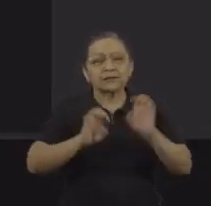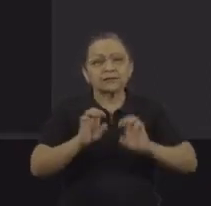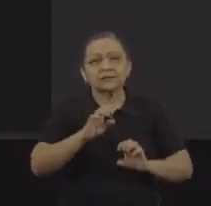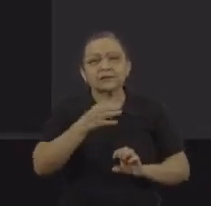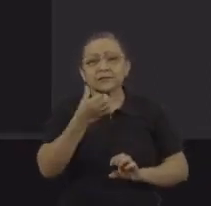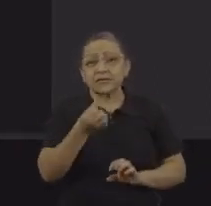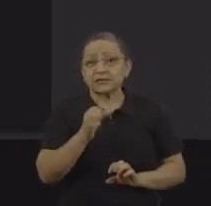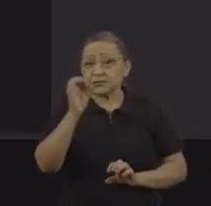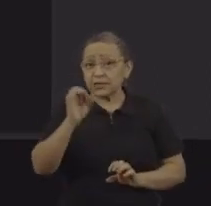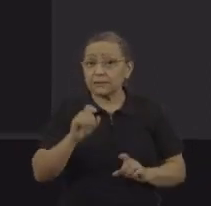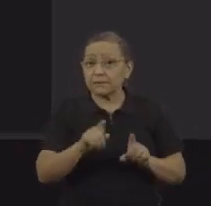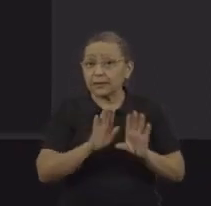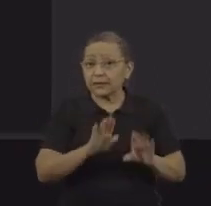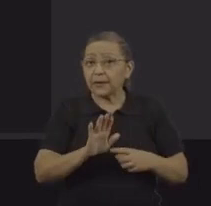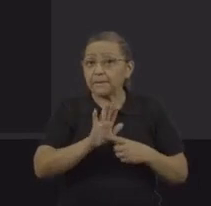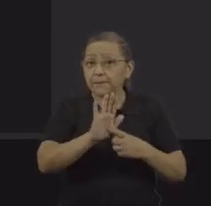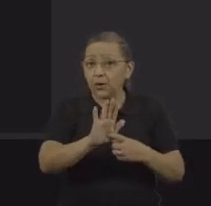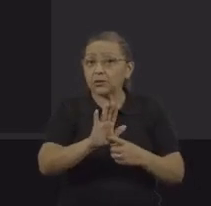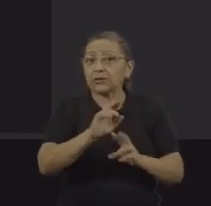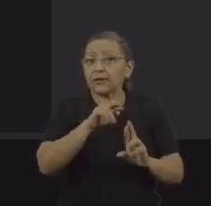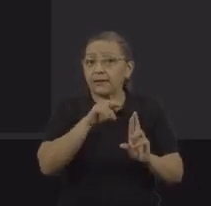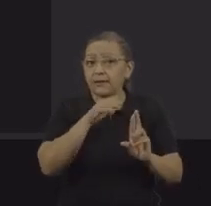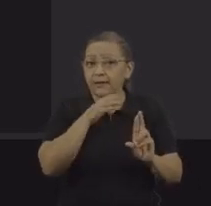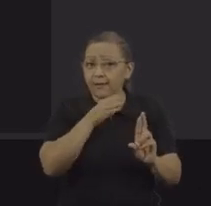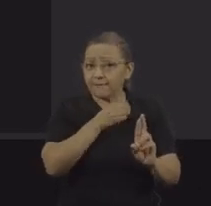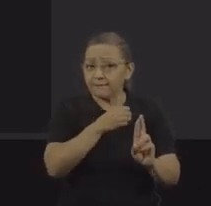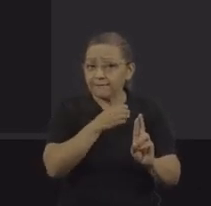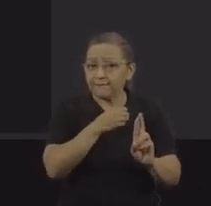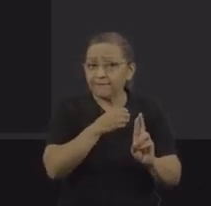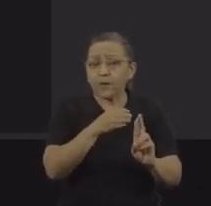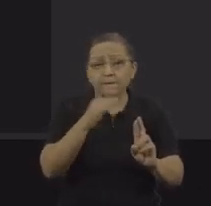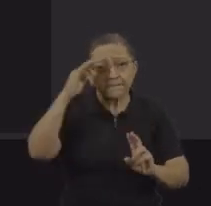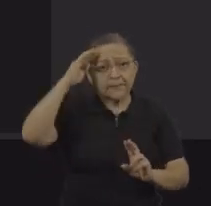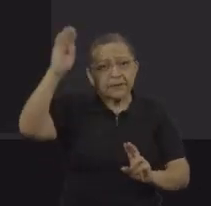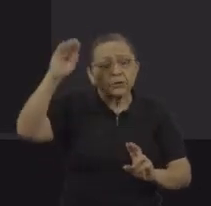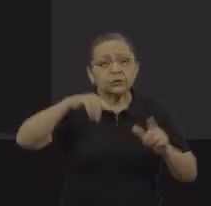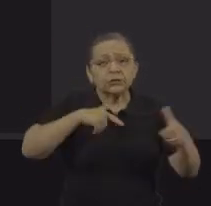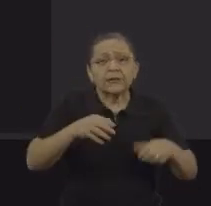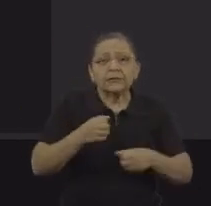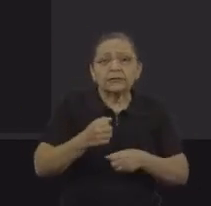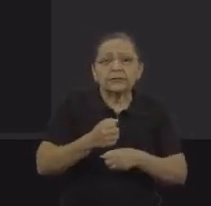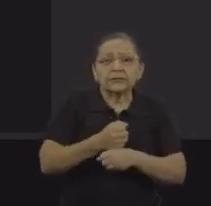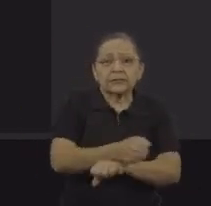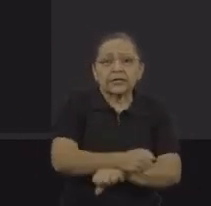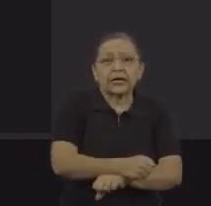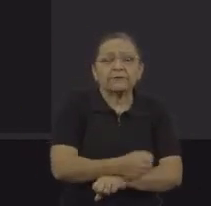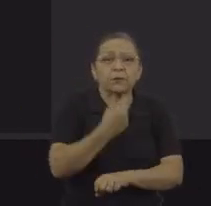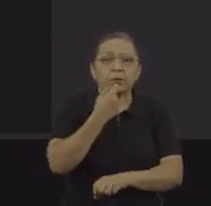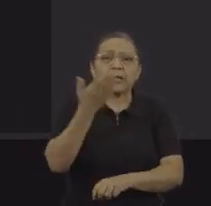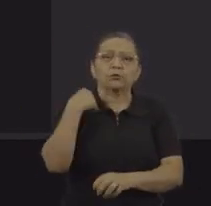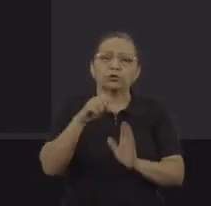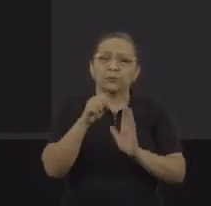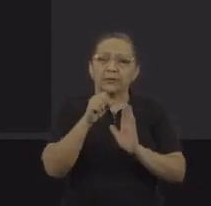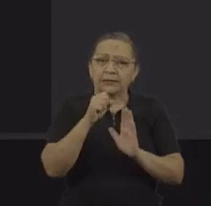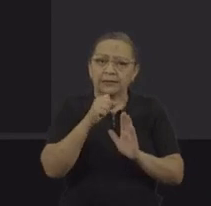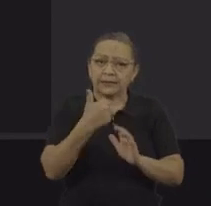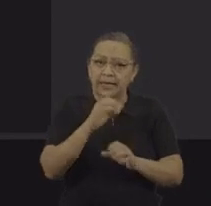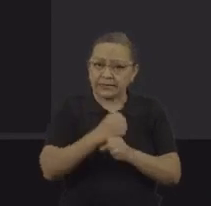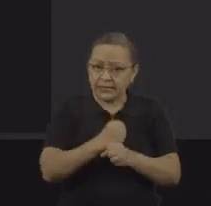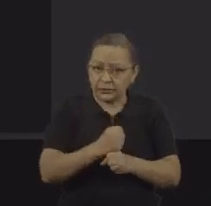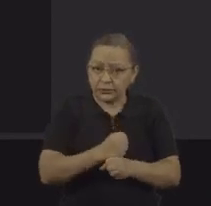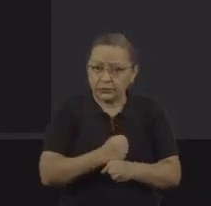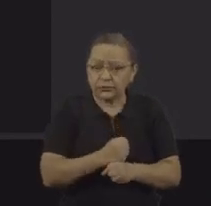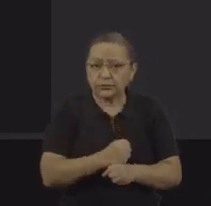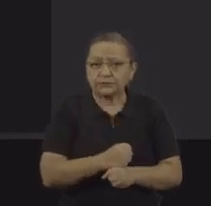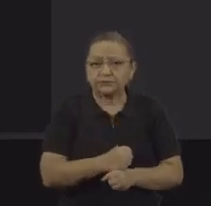e esses dados se referem principalmente ao trabalho escravo urbano na última década. Isso tem sido cada vez mais frequente,